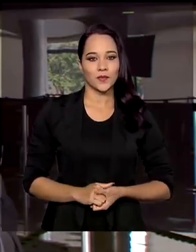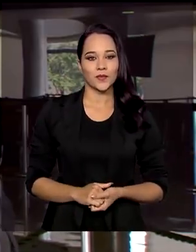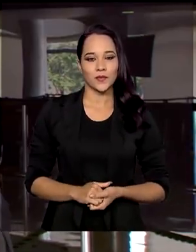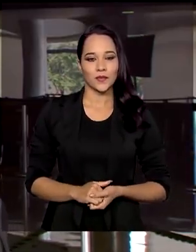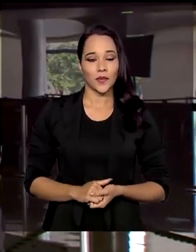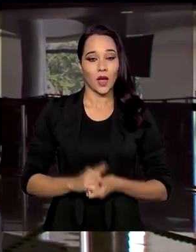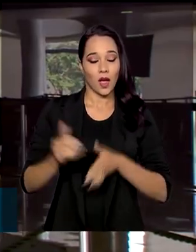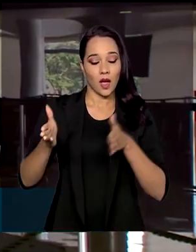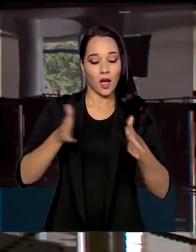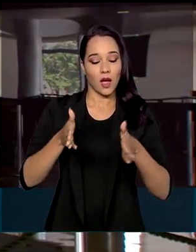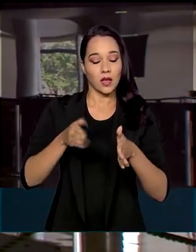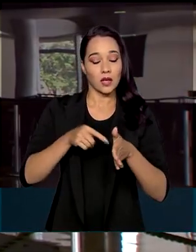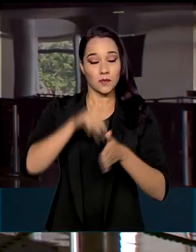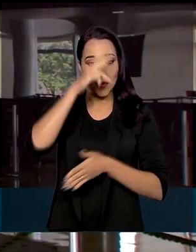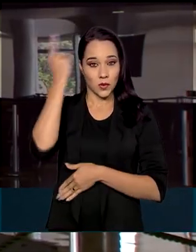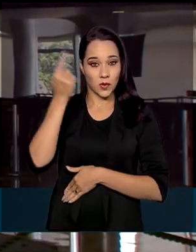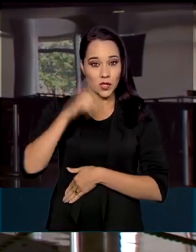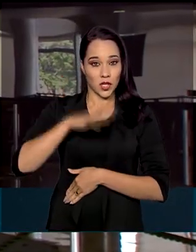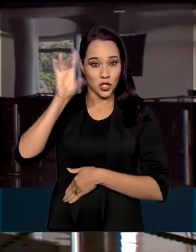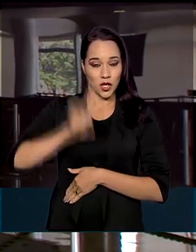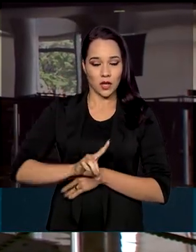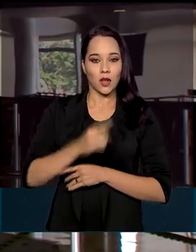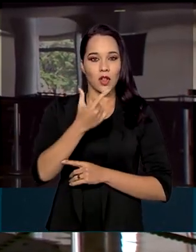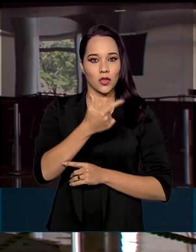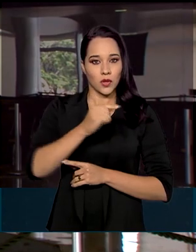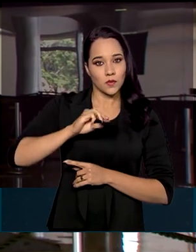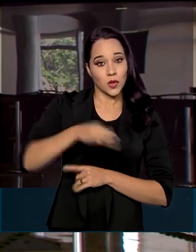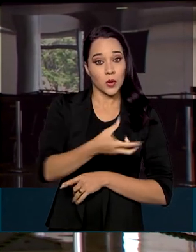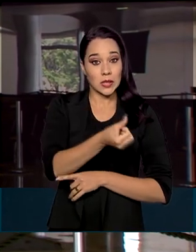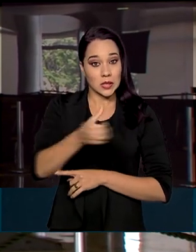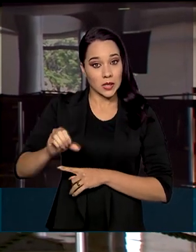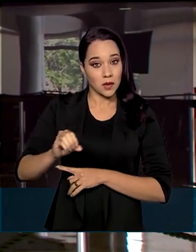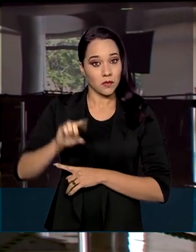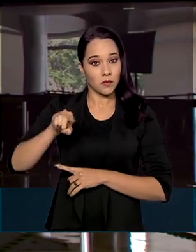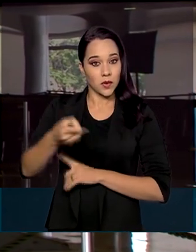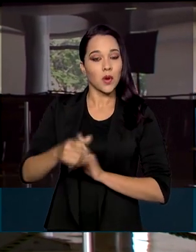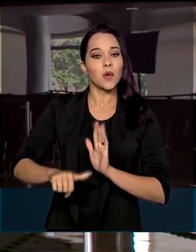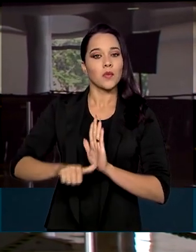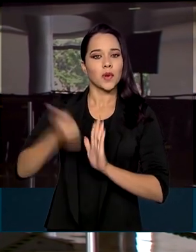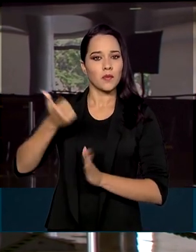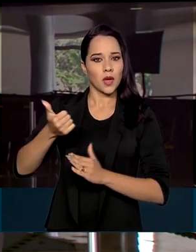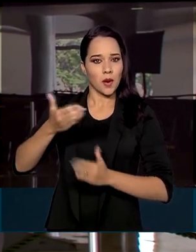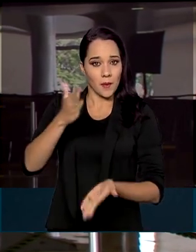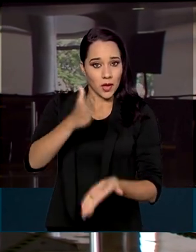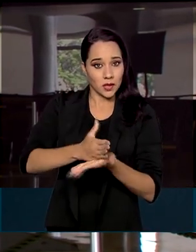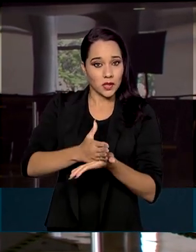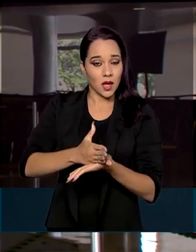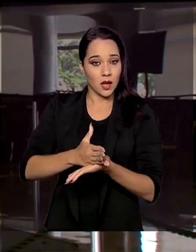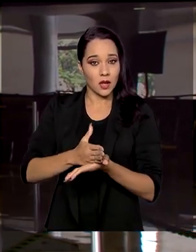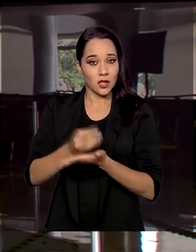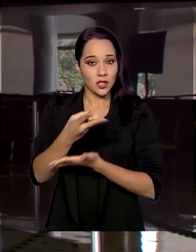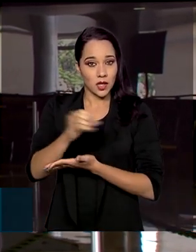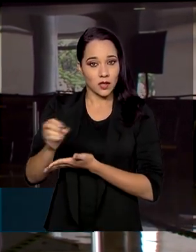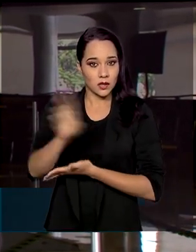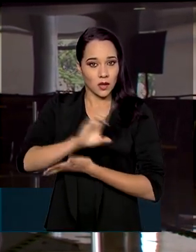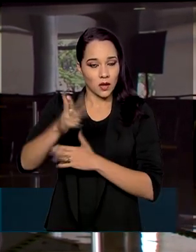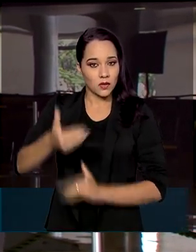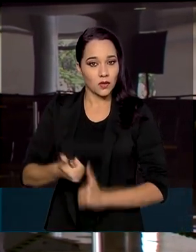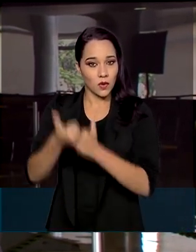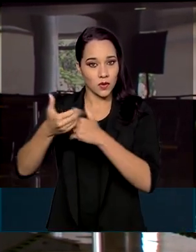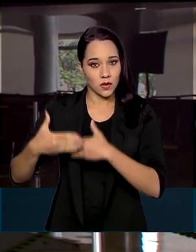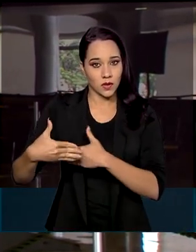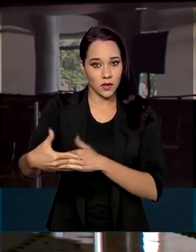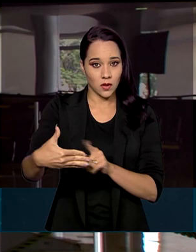Entre os beneficiários, 2 milhões e 100 mil vão receber a primeira parcela extra de R$ 300 do auxílio